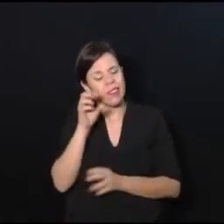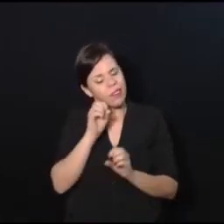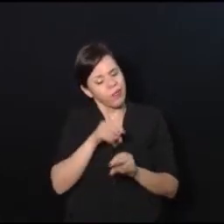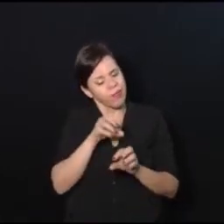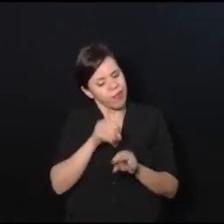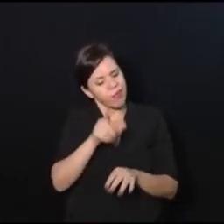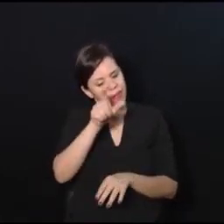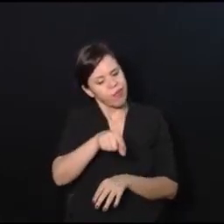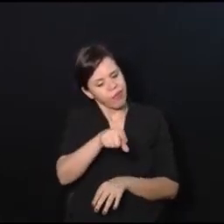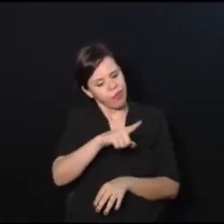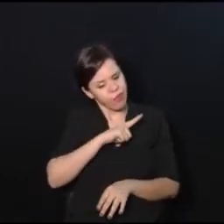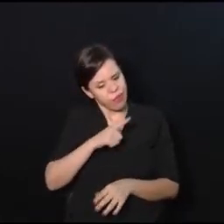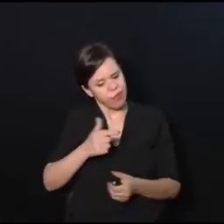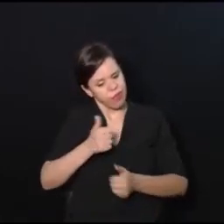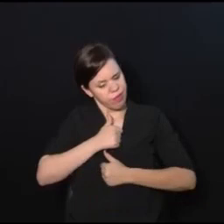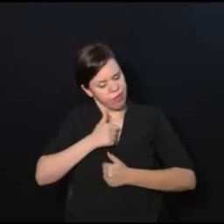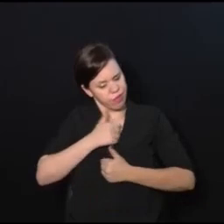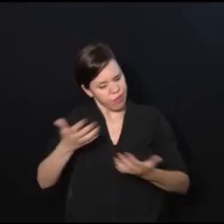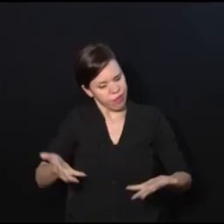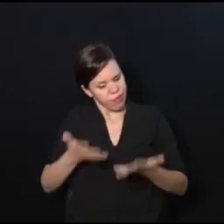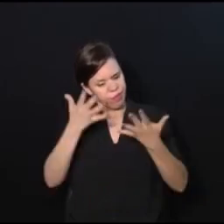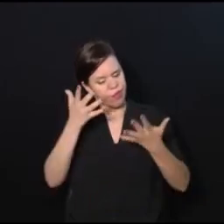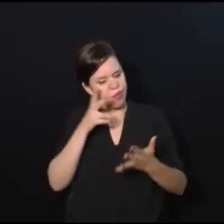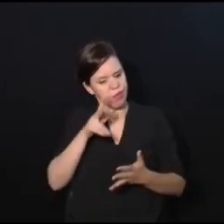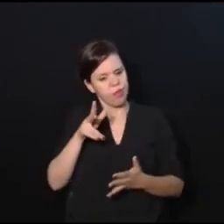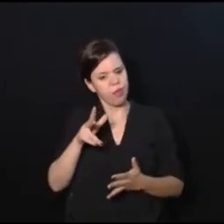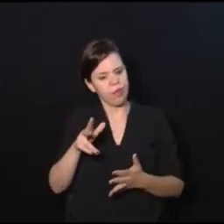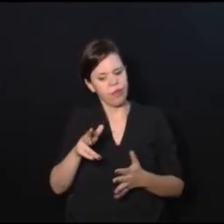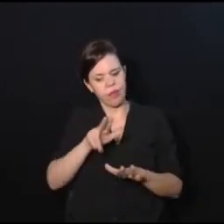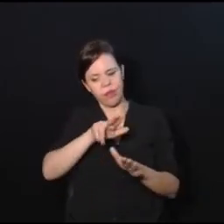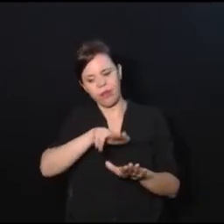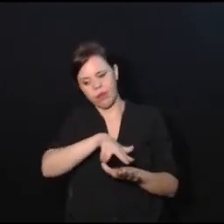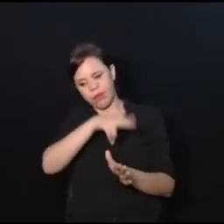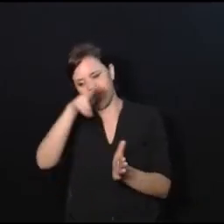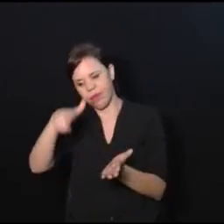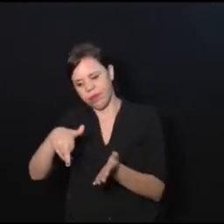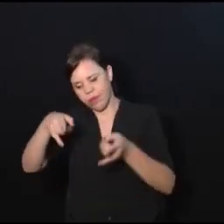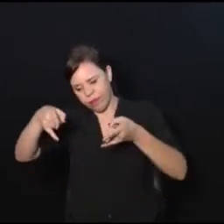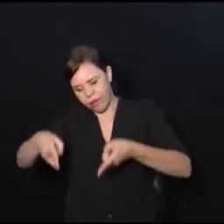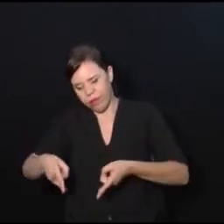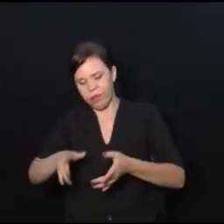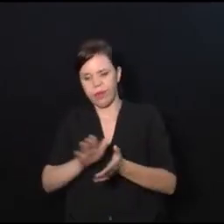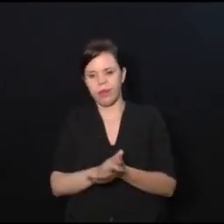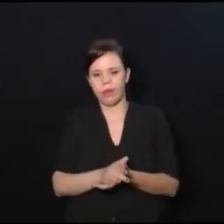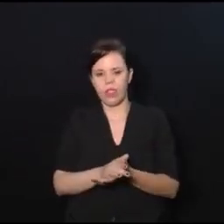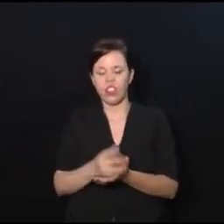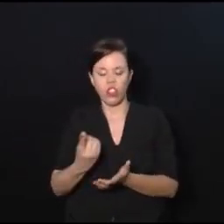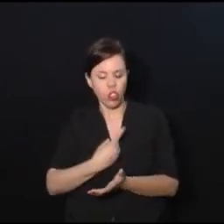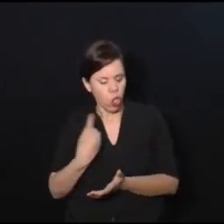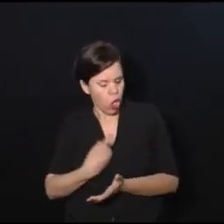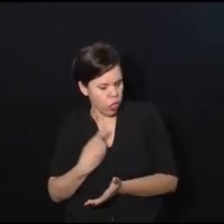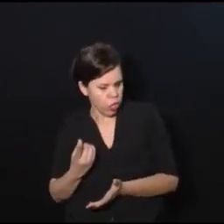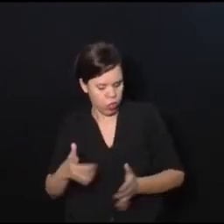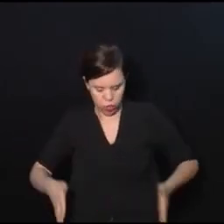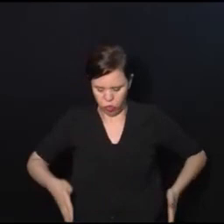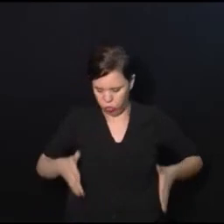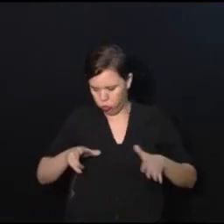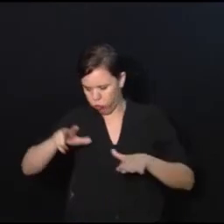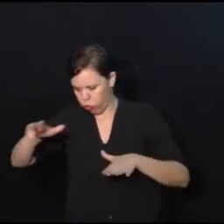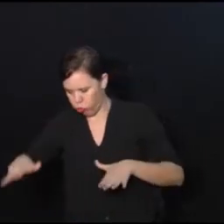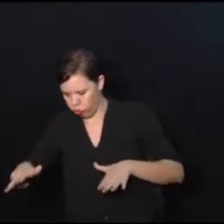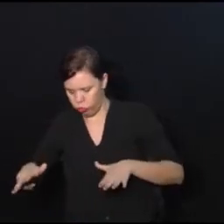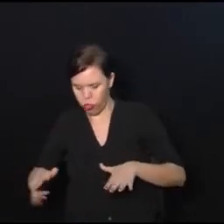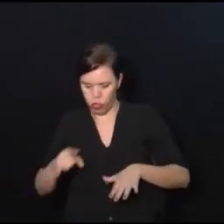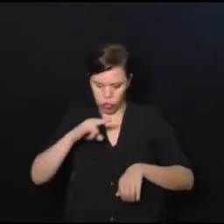aquela pessoa a ter autonomia, do tipo, passar da cadeira de rodas para a cama, passar da cama para a cadeira de roda, usar o vaso